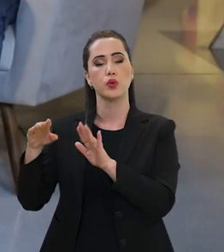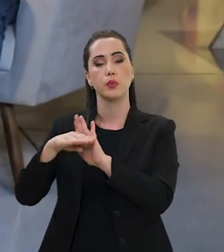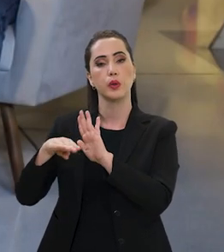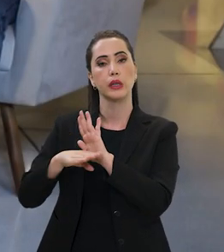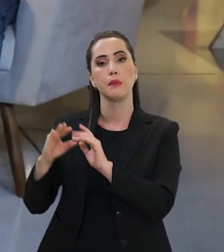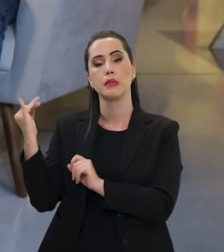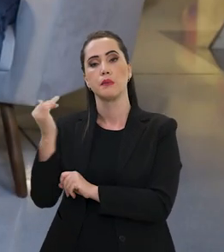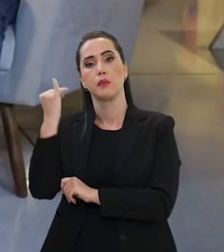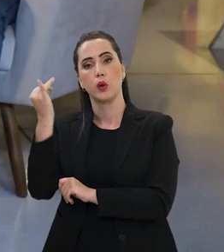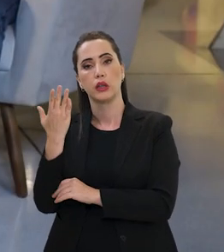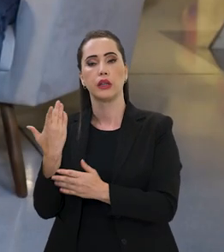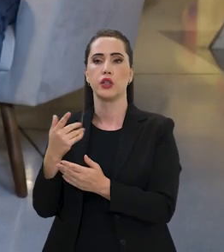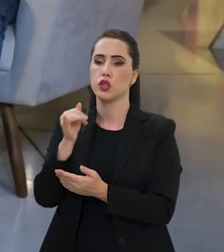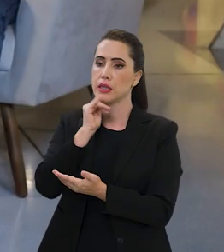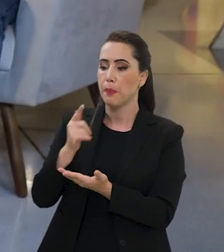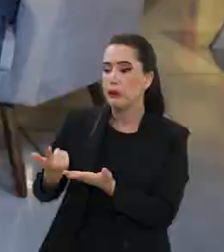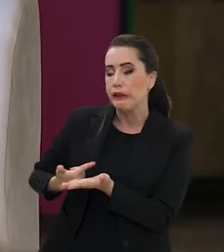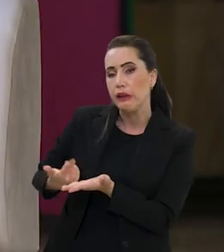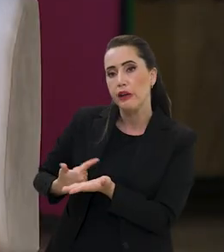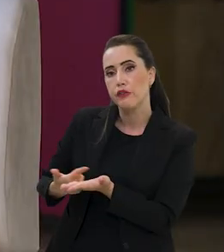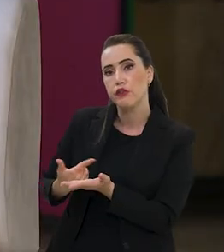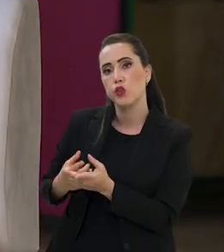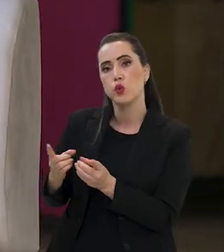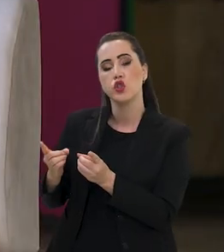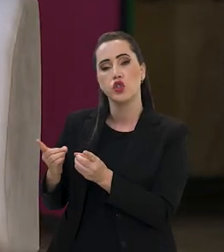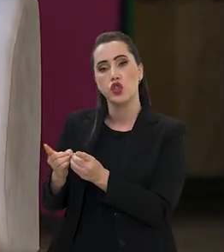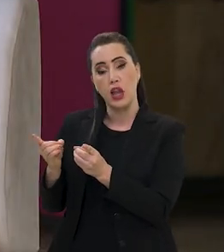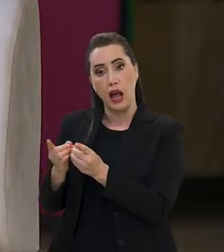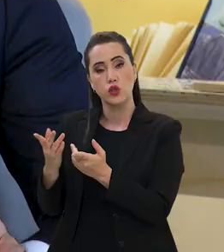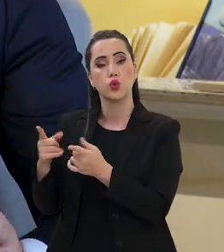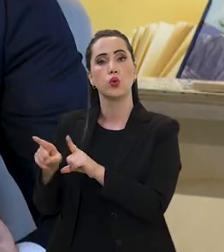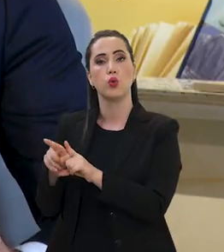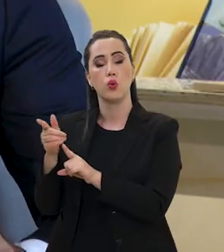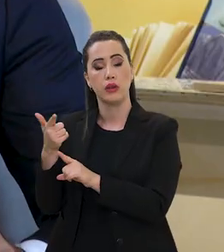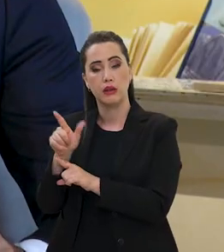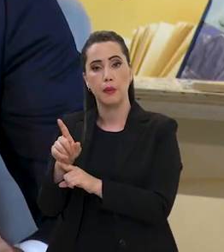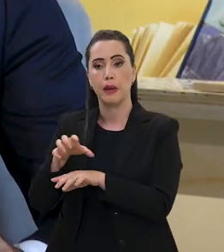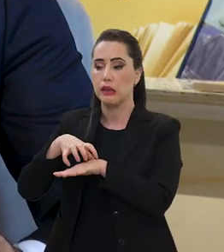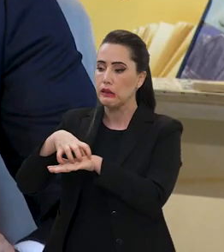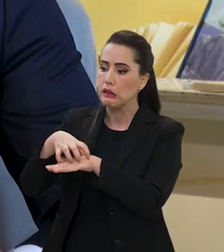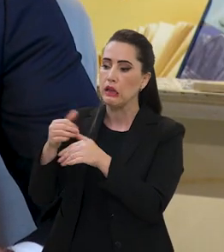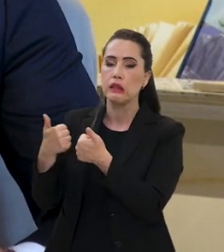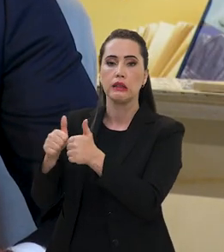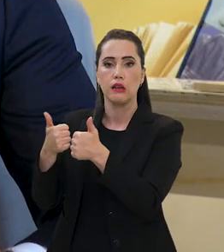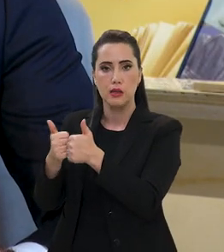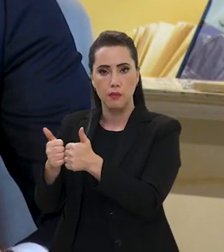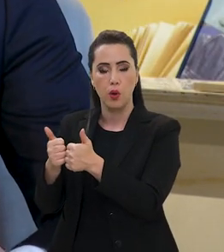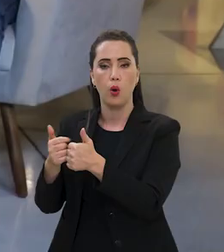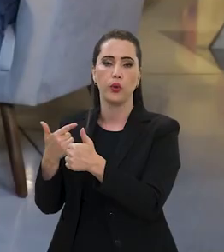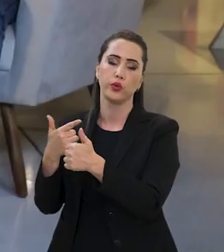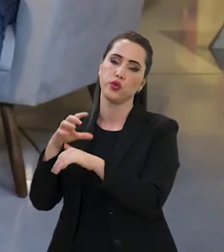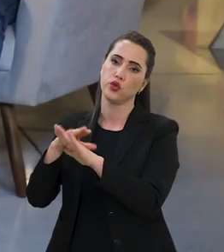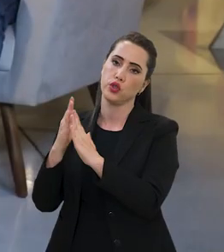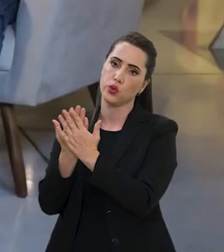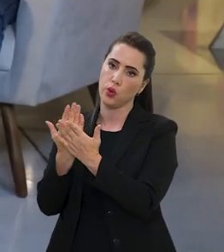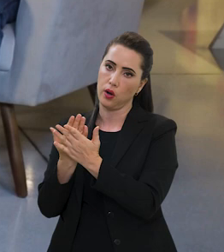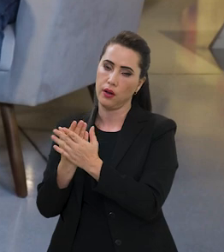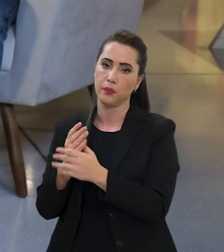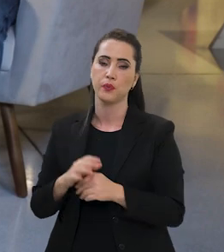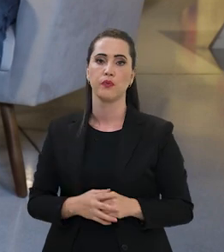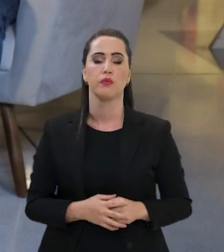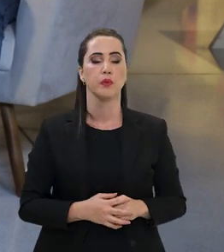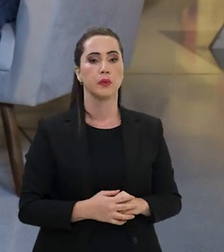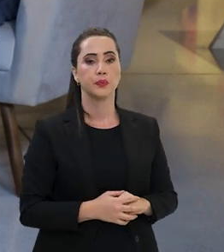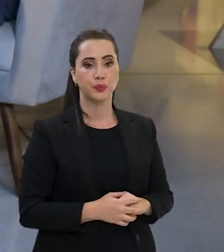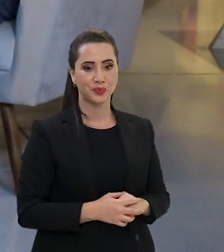estruturantes também, como por exemplo, o livro didático, transporte escolar e o programa Dinheiro Direto na Escola. Queria que a senhora falasse um